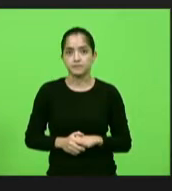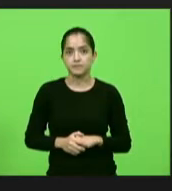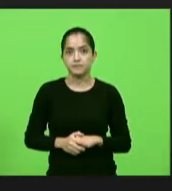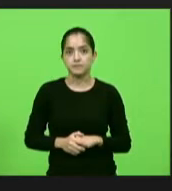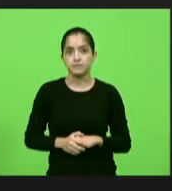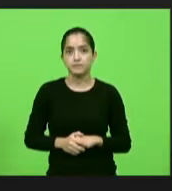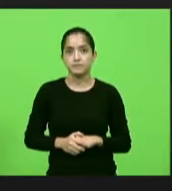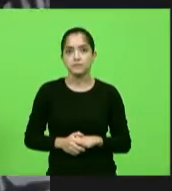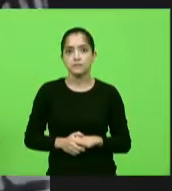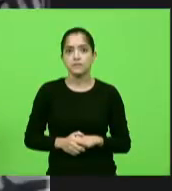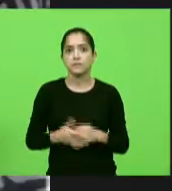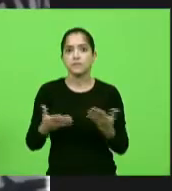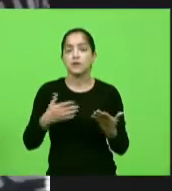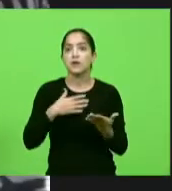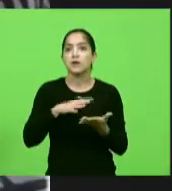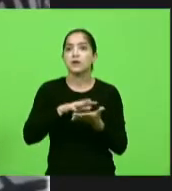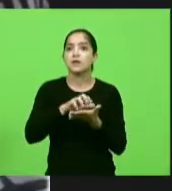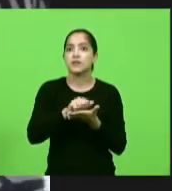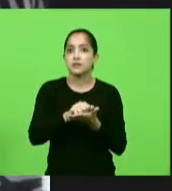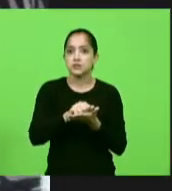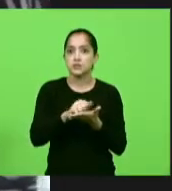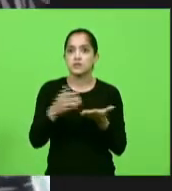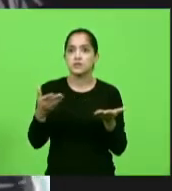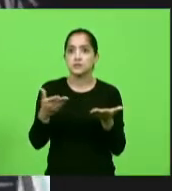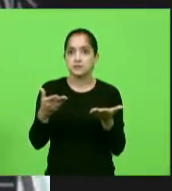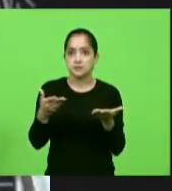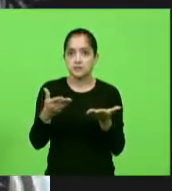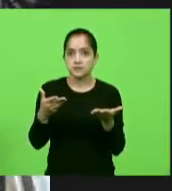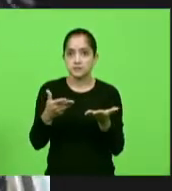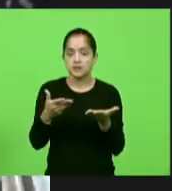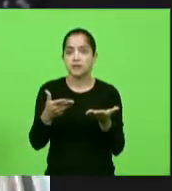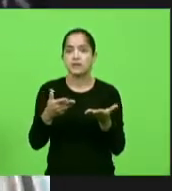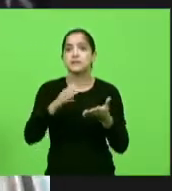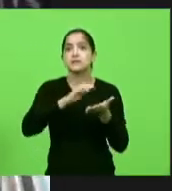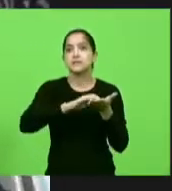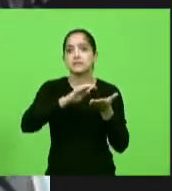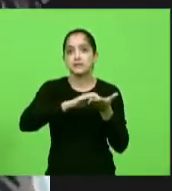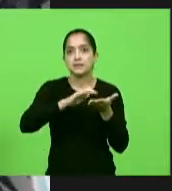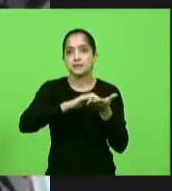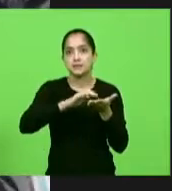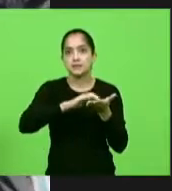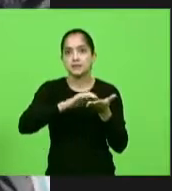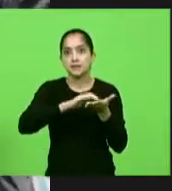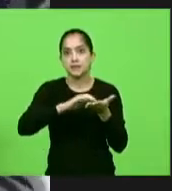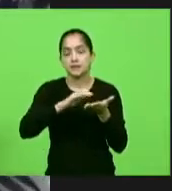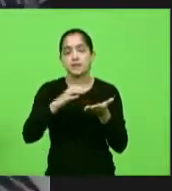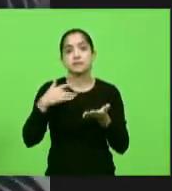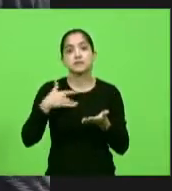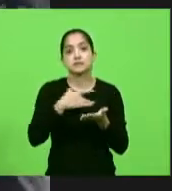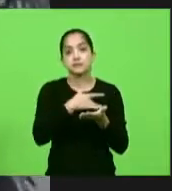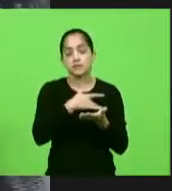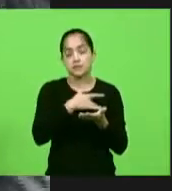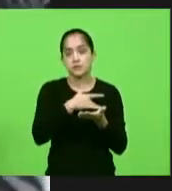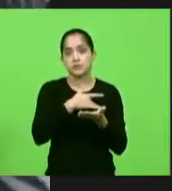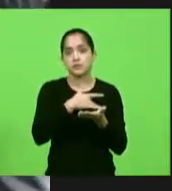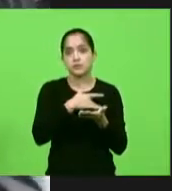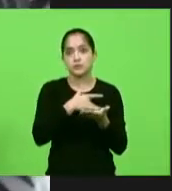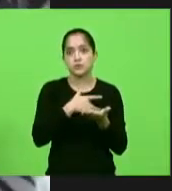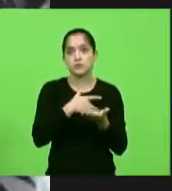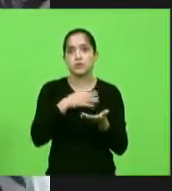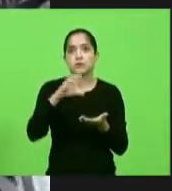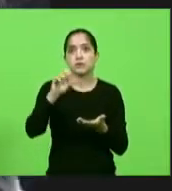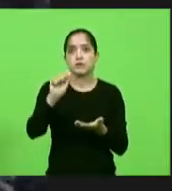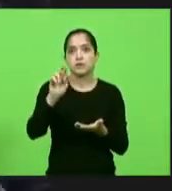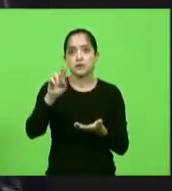Eu gostaria apenas de registrar a audiência que tivemos com a secretária de saúde, Carmen